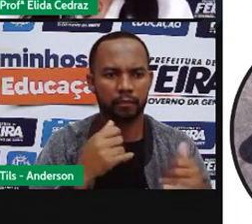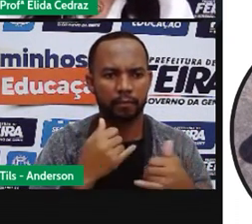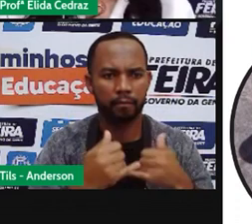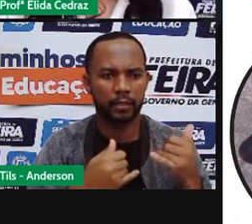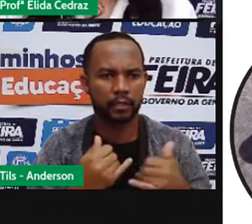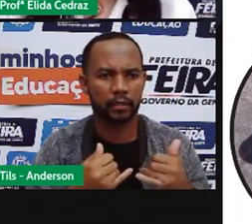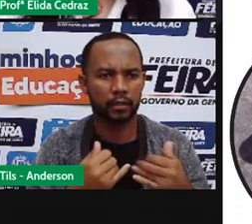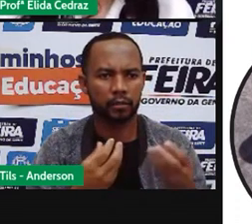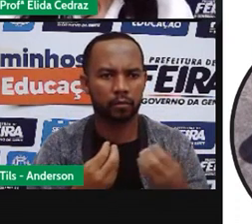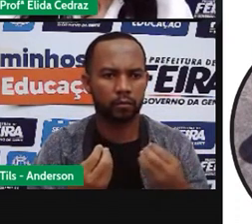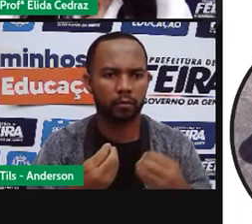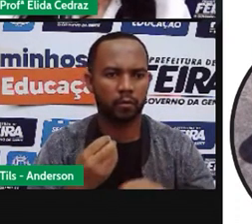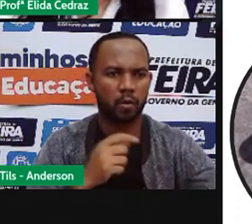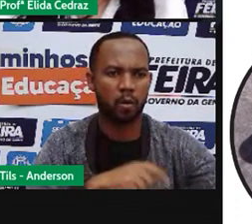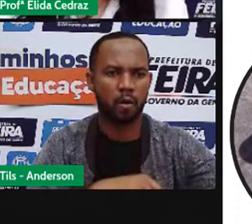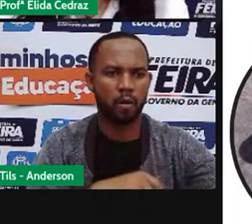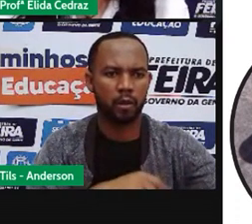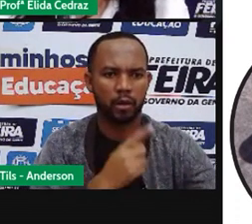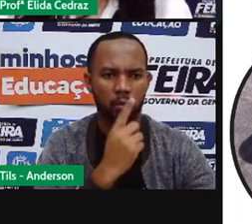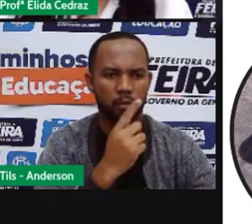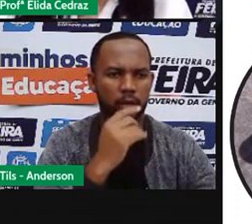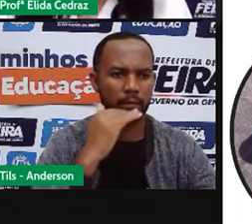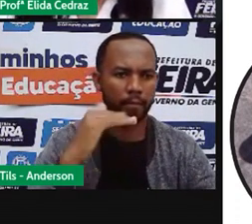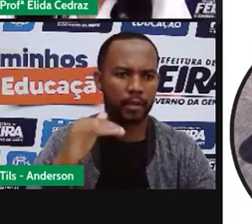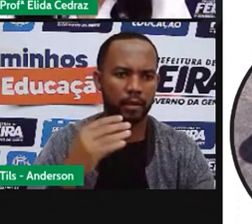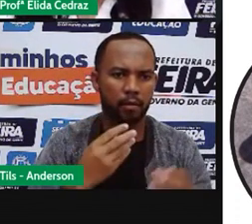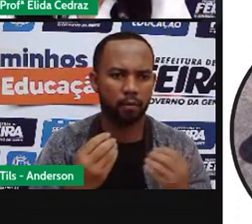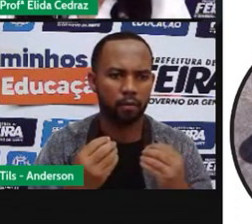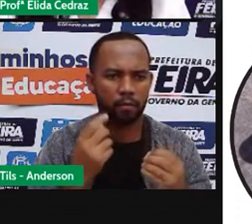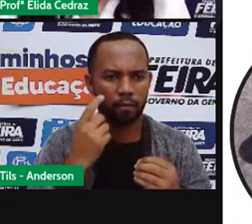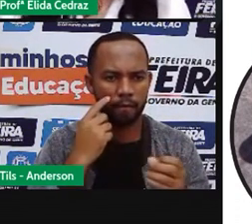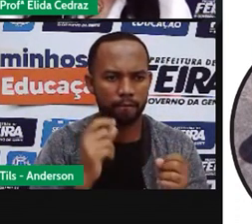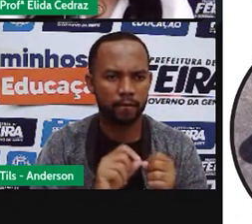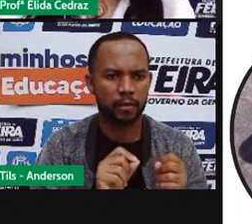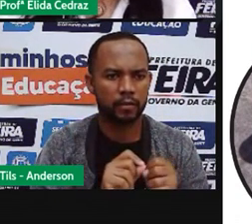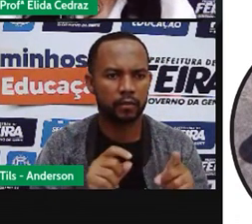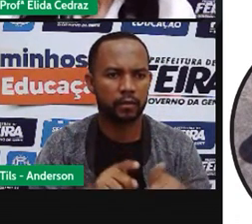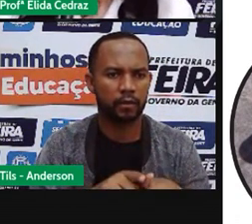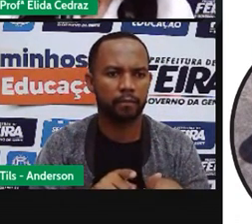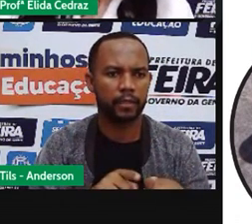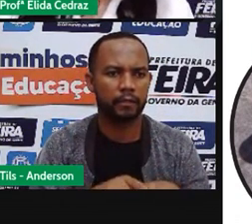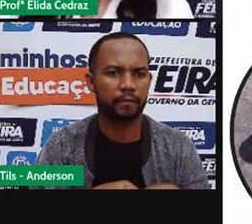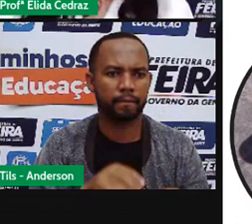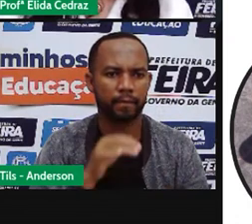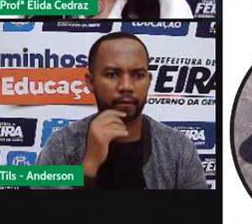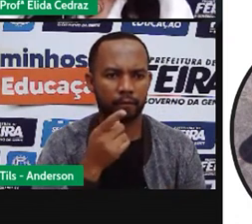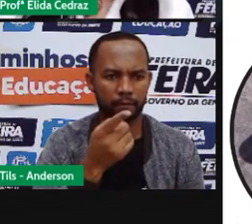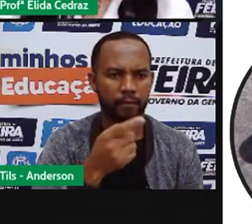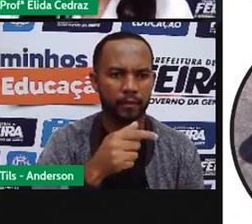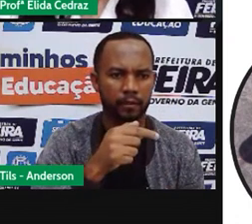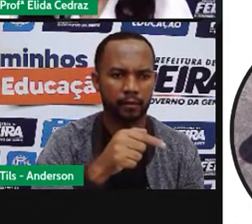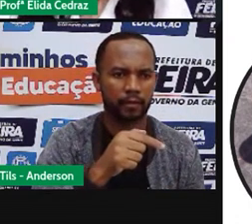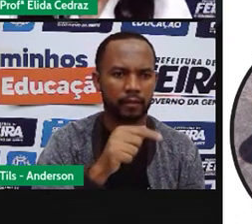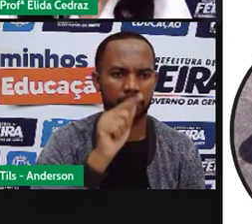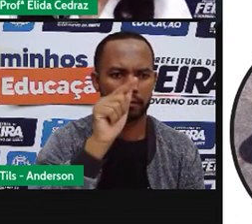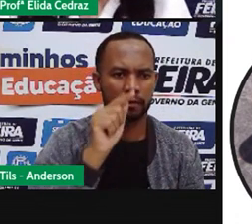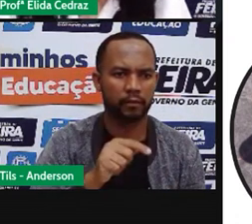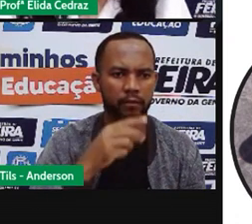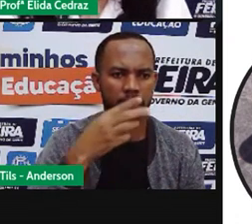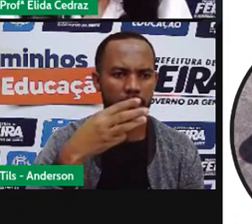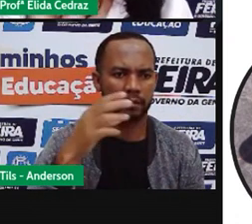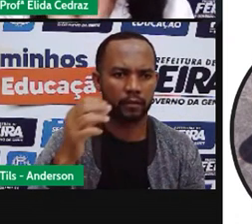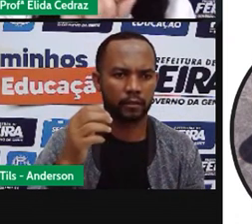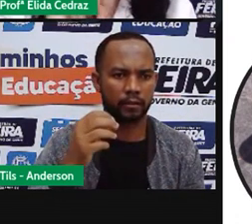a cada hora e meia. E ele fez o seguinte às sete e trinta ele observou